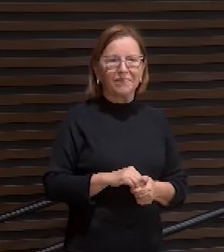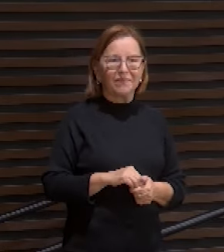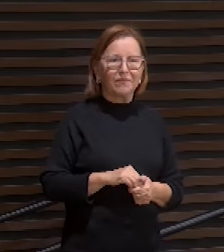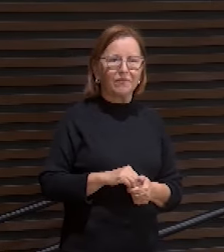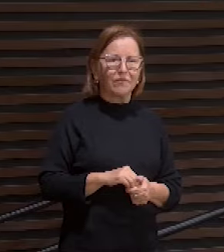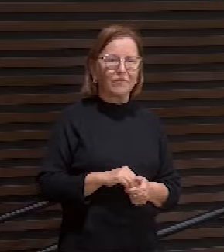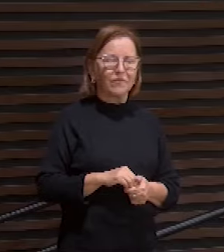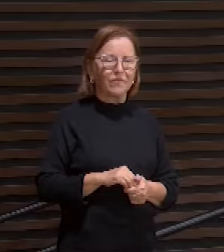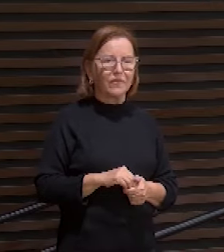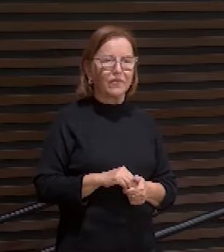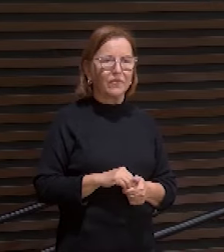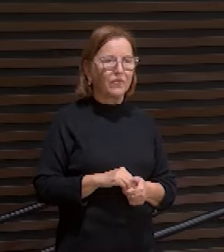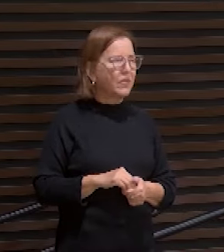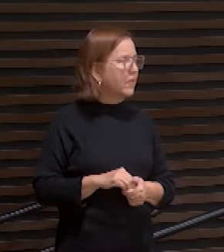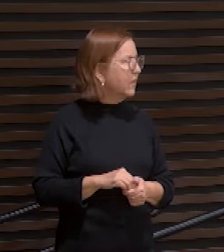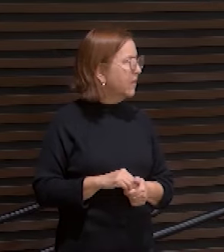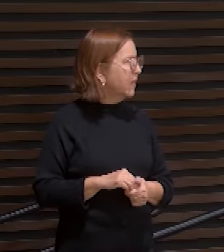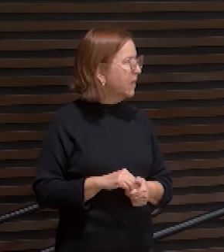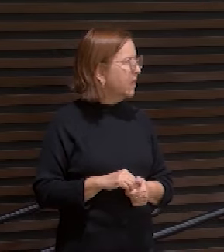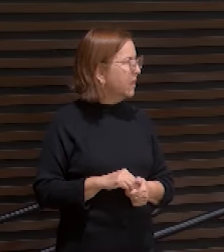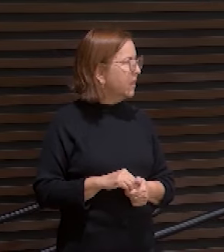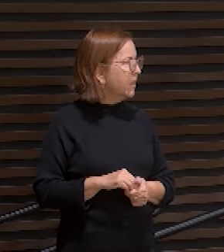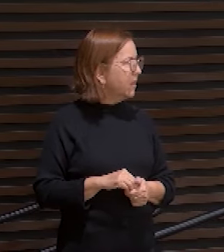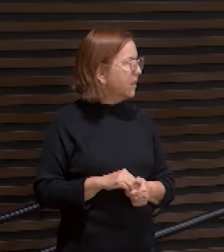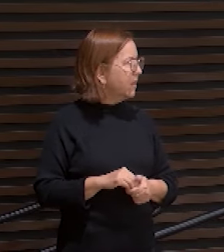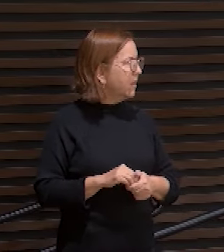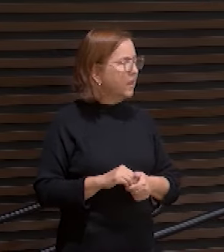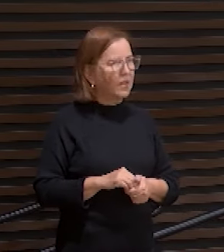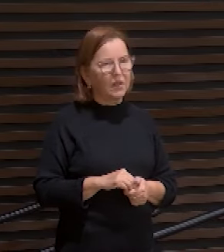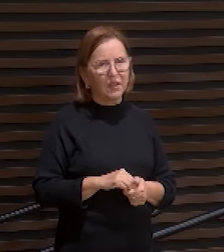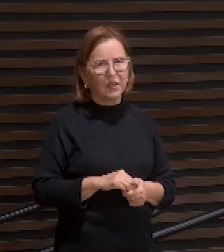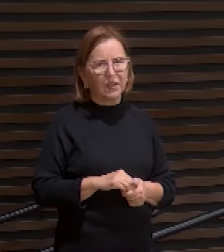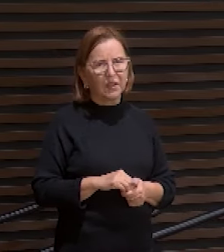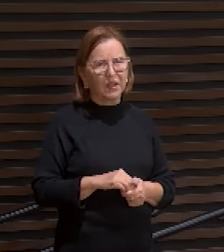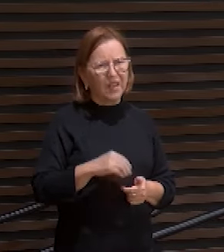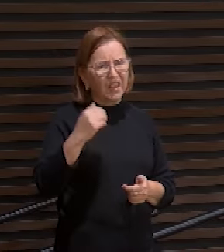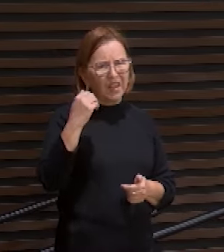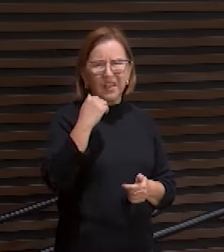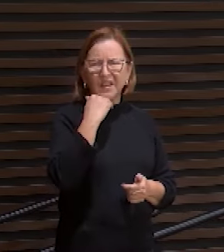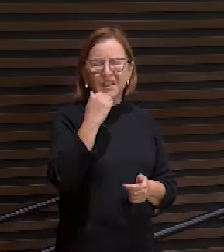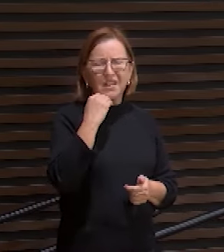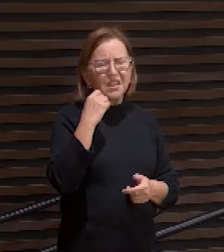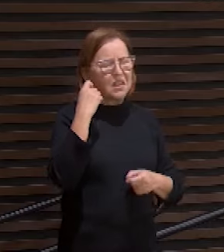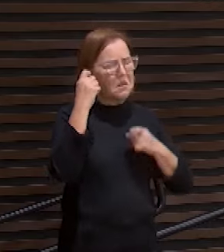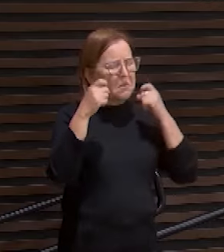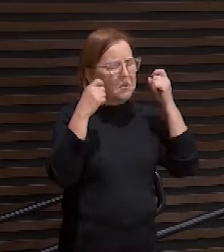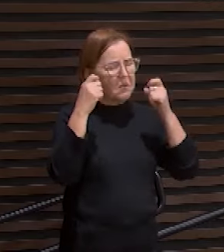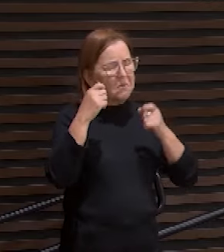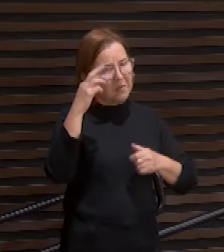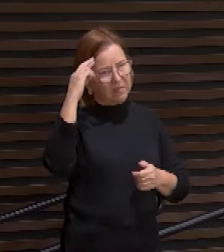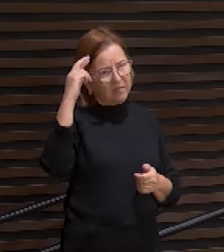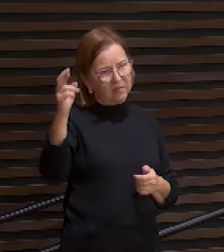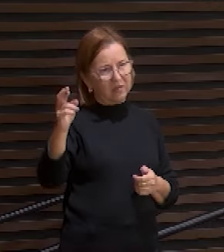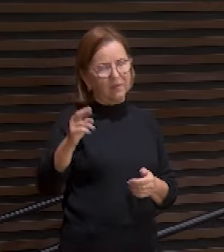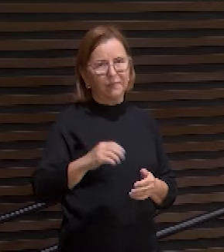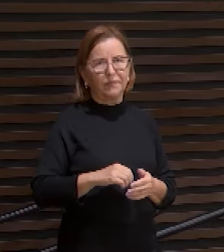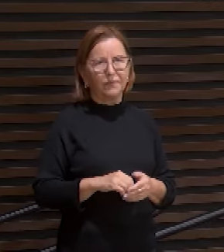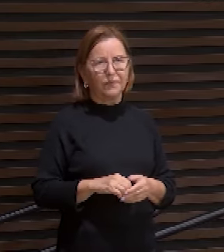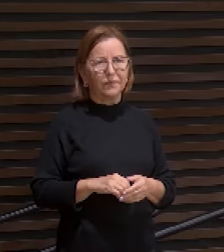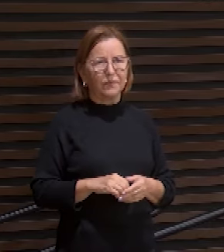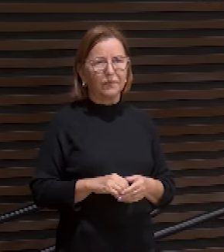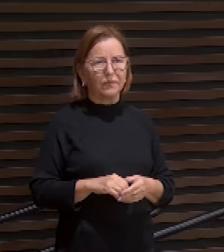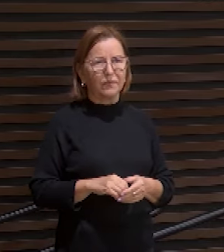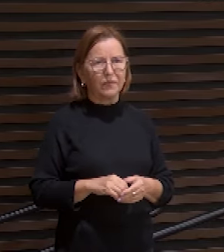quem estava nem aí se ele tinha filho se ele não ia ter se ele tinha linhagem para deixar ou não quem cogitou que ele era